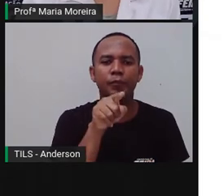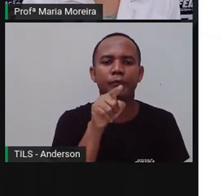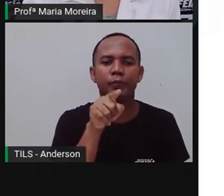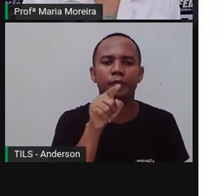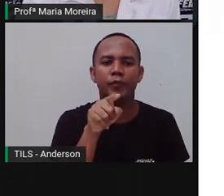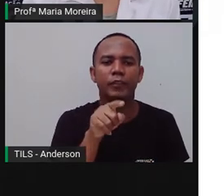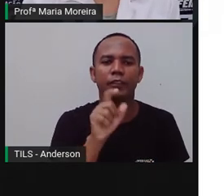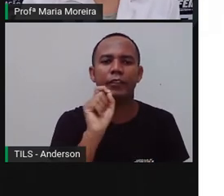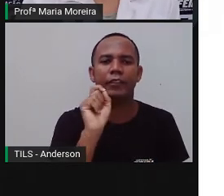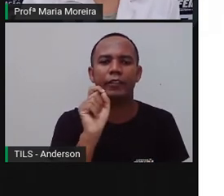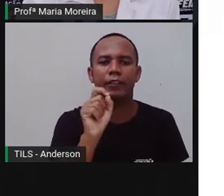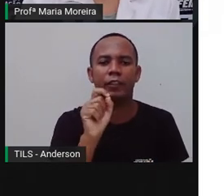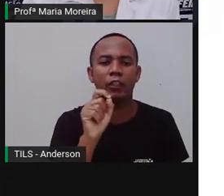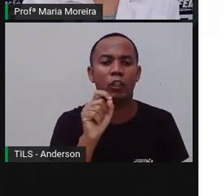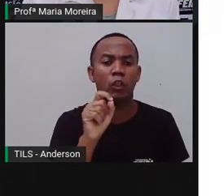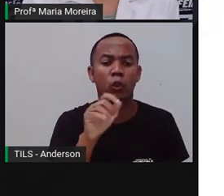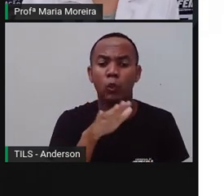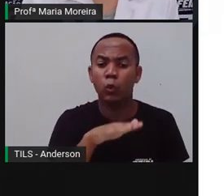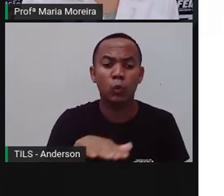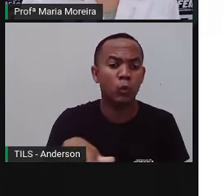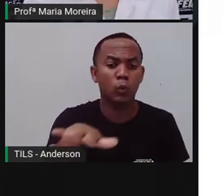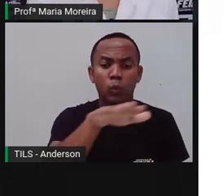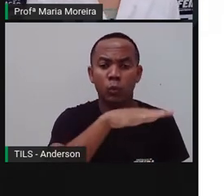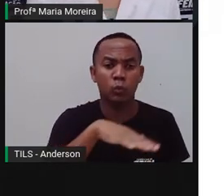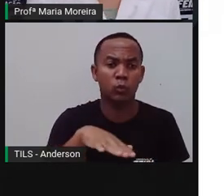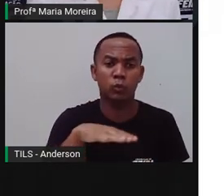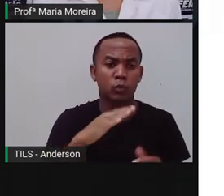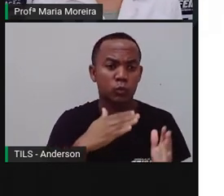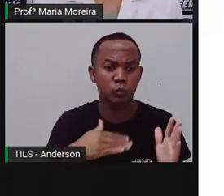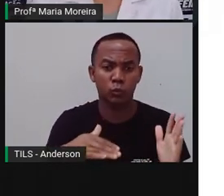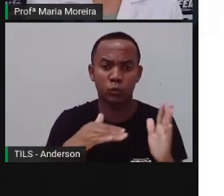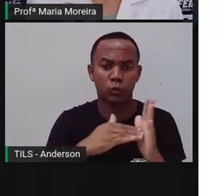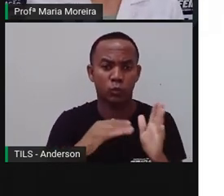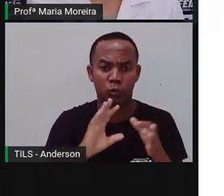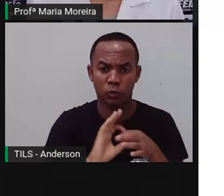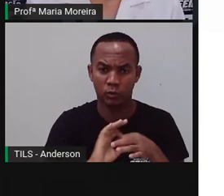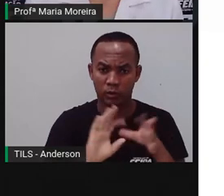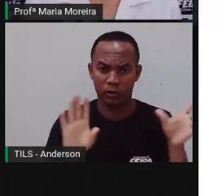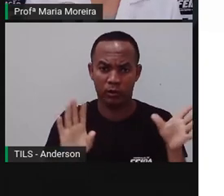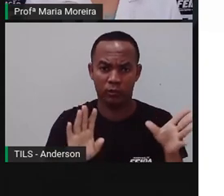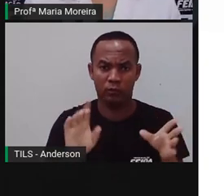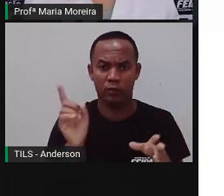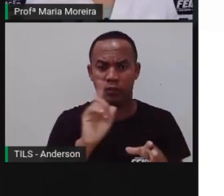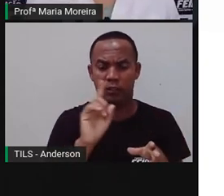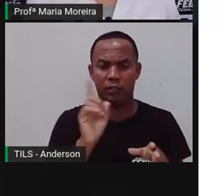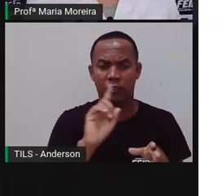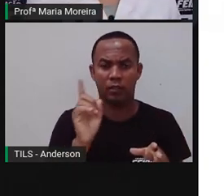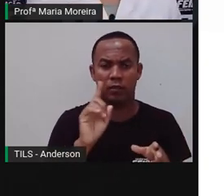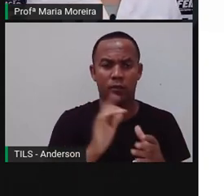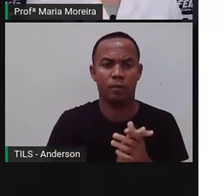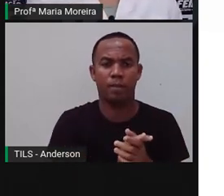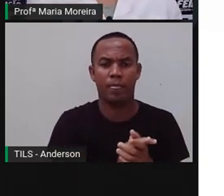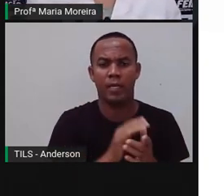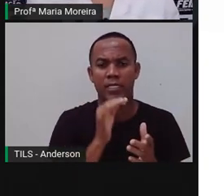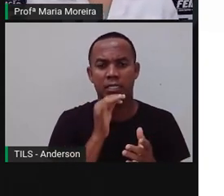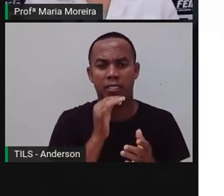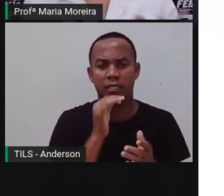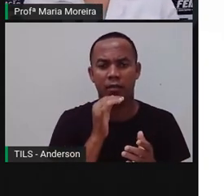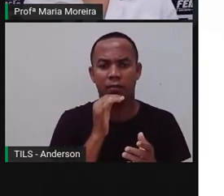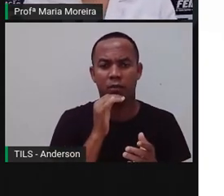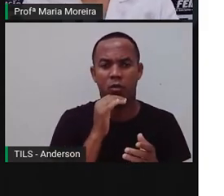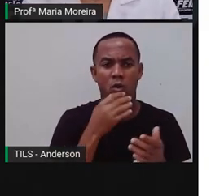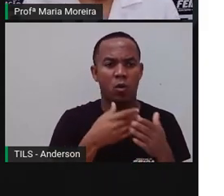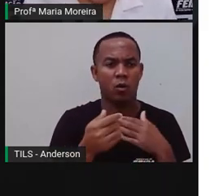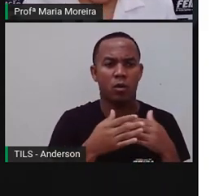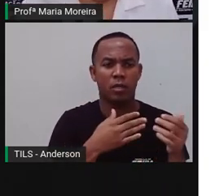significa que todos os espaços públicos eles são o quê? Abertos, não isso? O fato de ser público não quer dizer ah, é aberto, qualquer